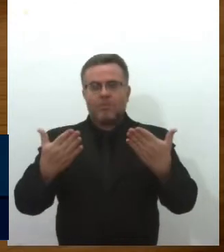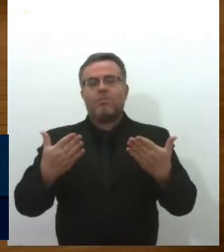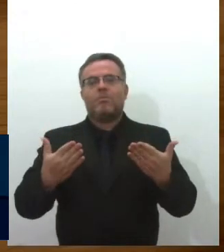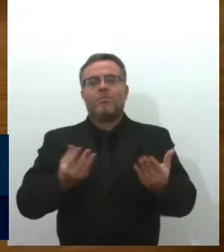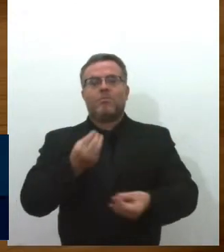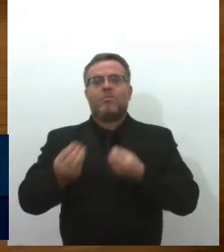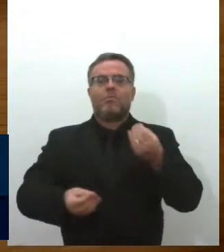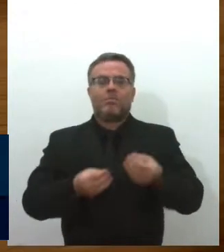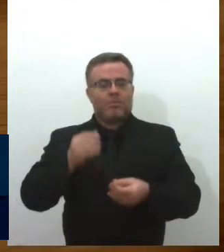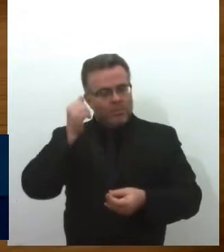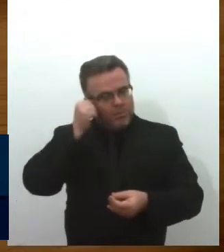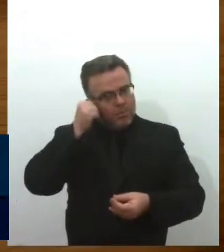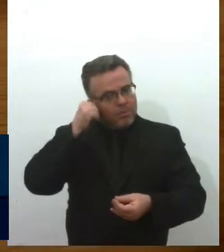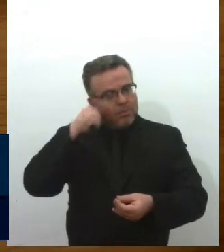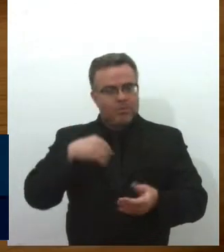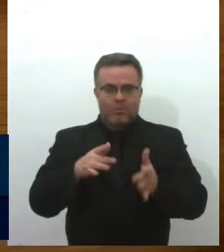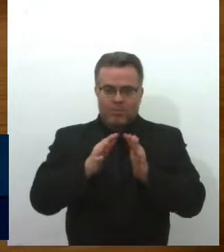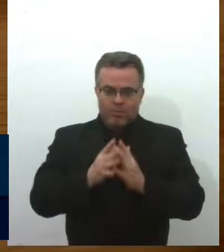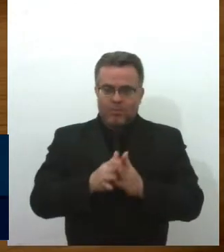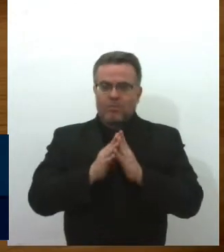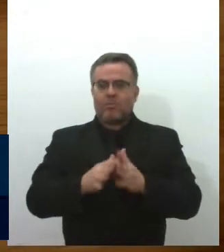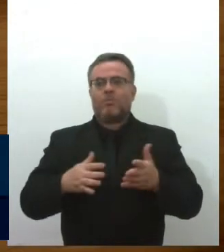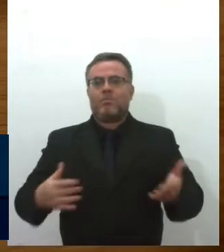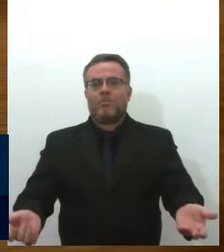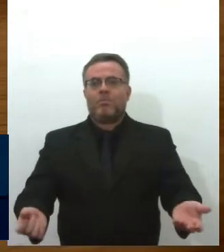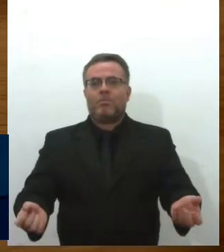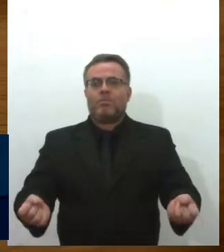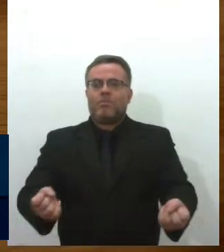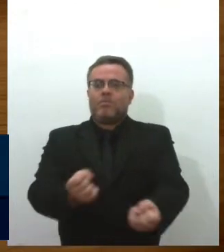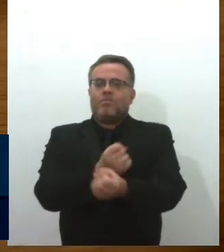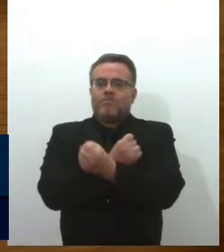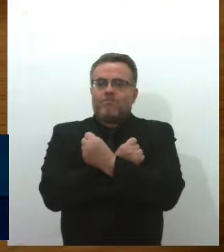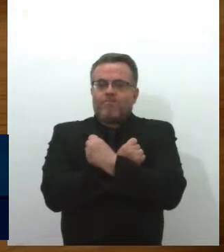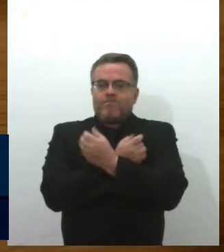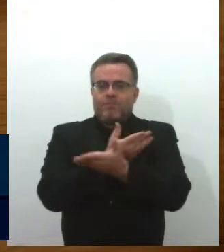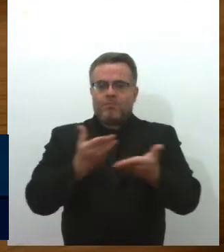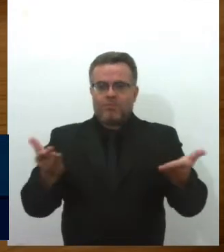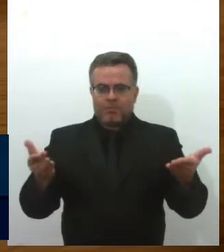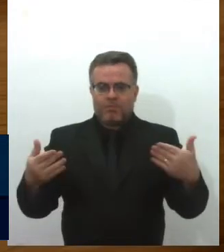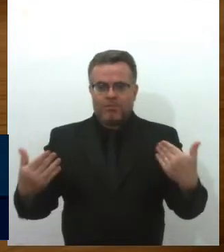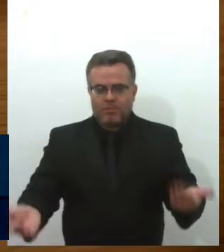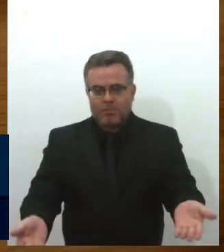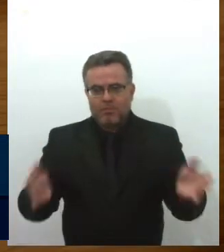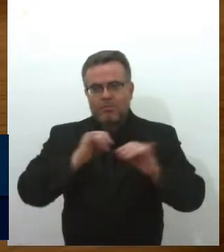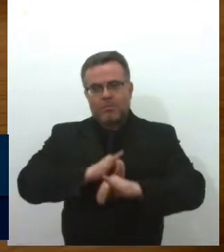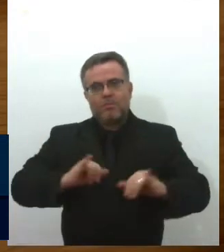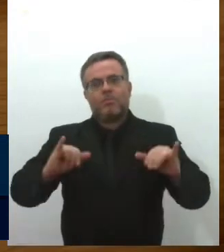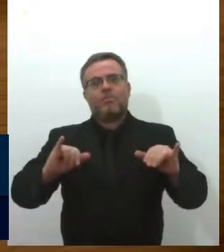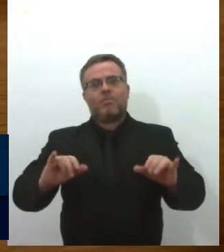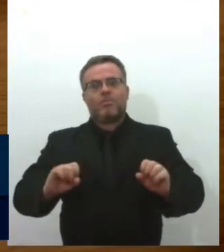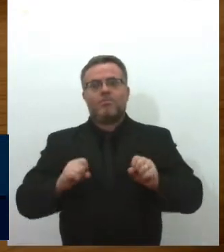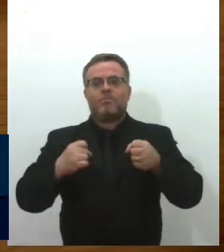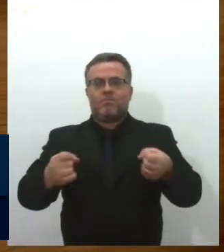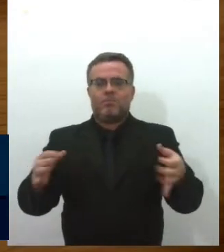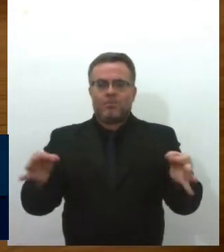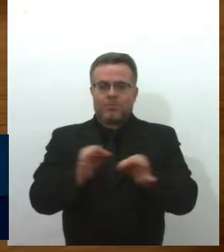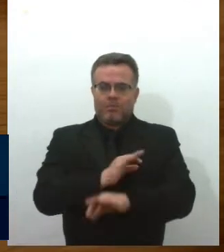para nossos pacientes autistas. Um grande e forte abraço a todos. Essa é nossa força, nossa gente.